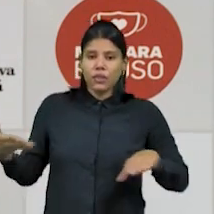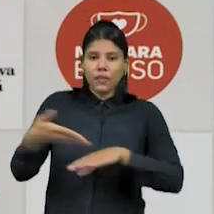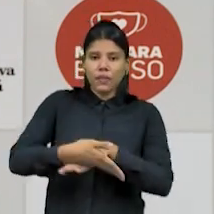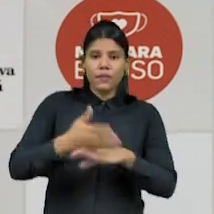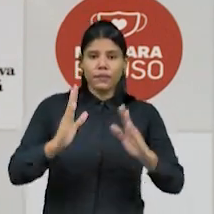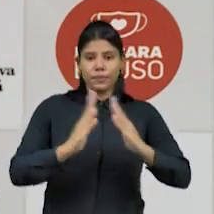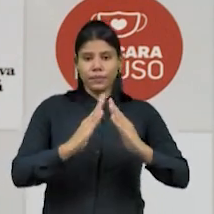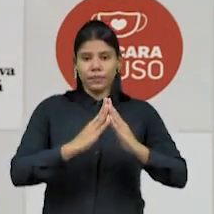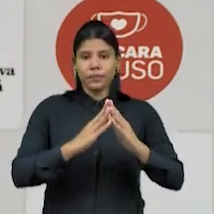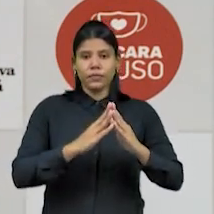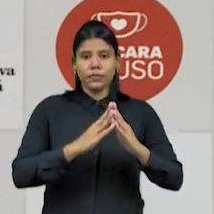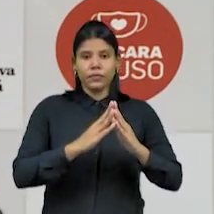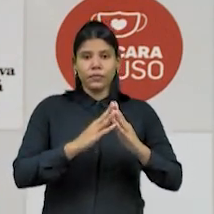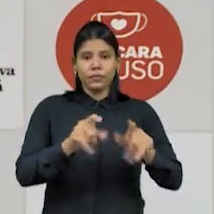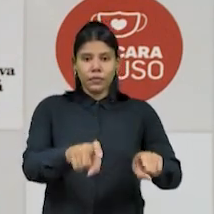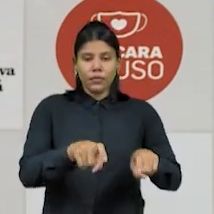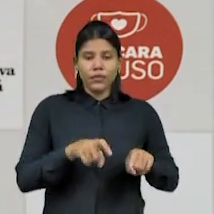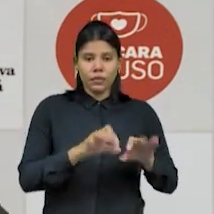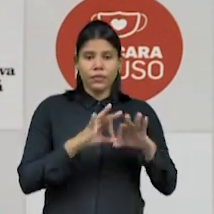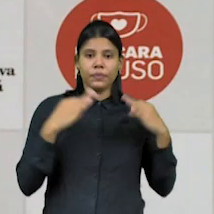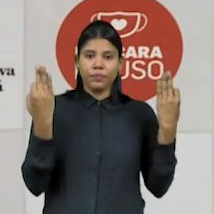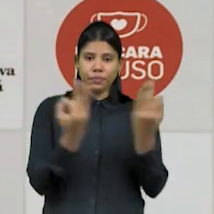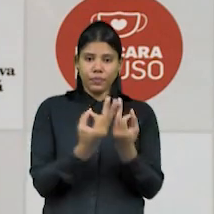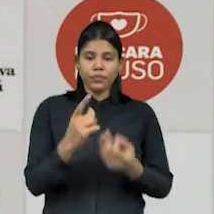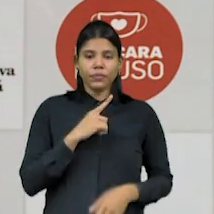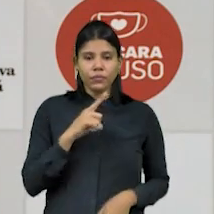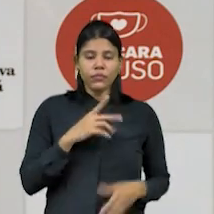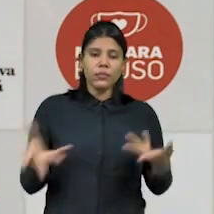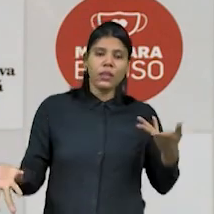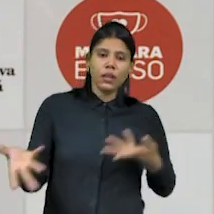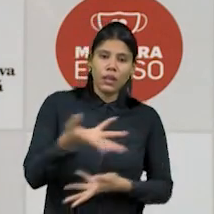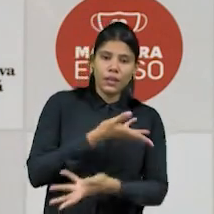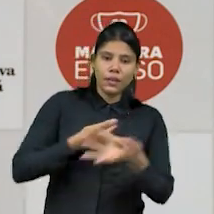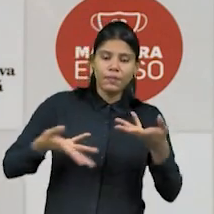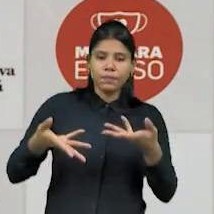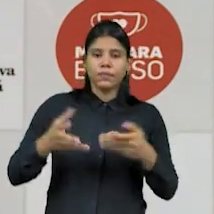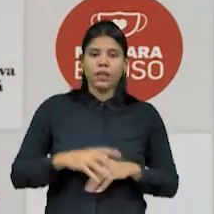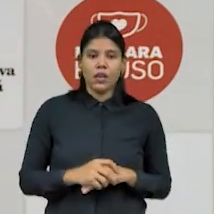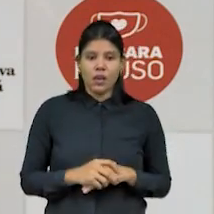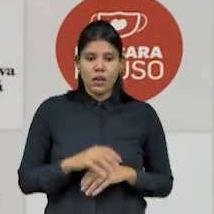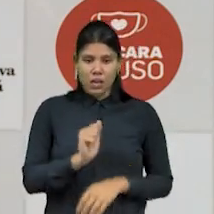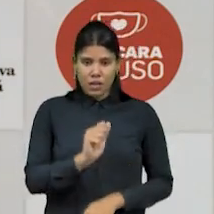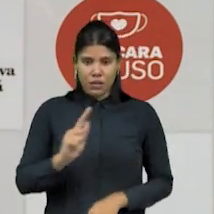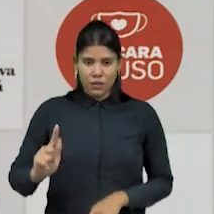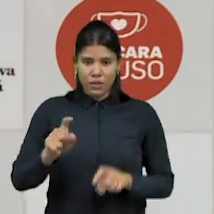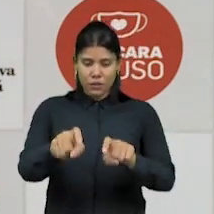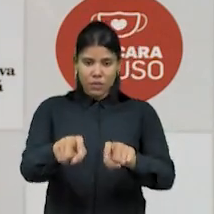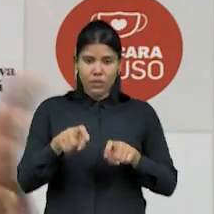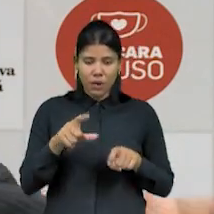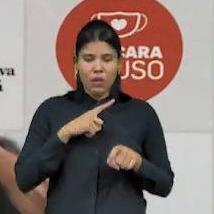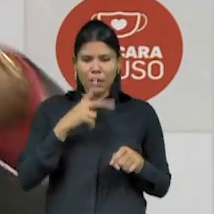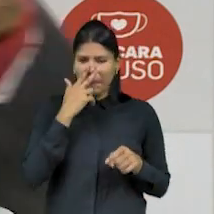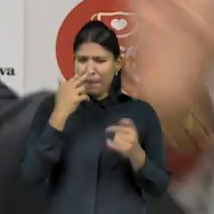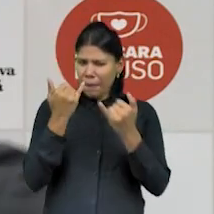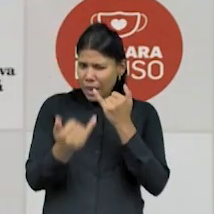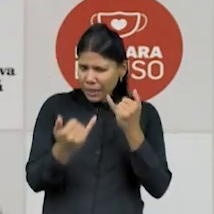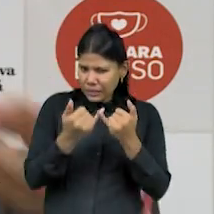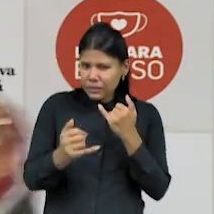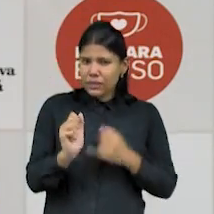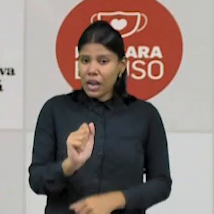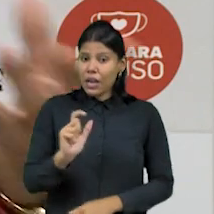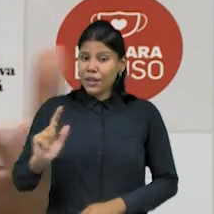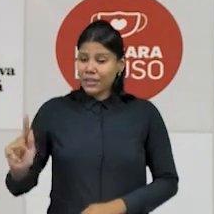familiares, que têm uma relação direta. O agente rural faz um papel muito parecido, inclusive, com o agente de saúde,